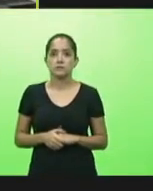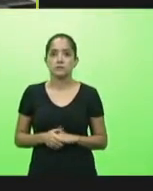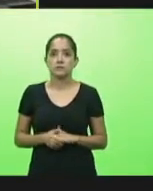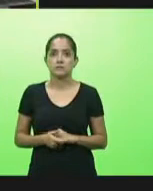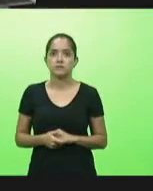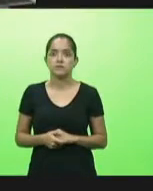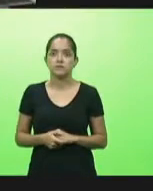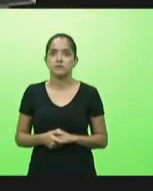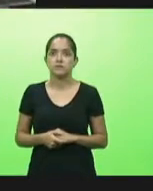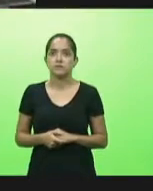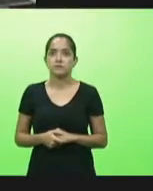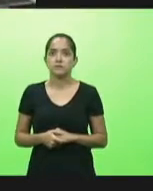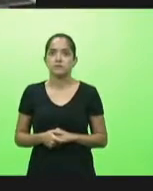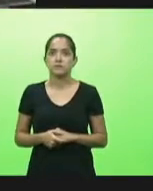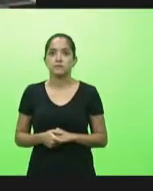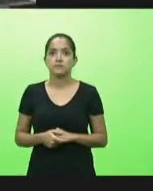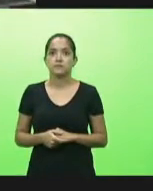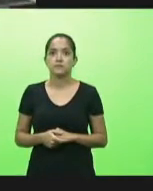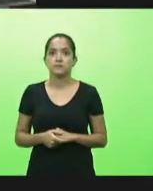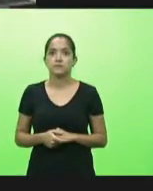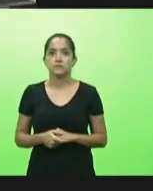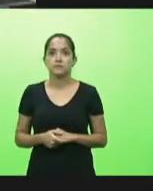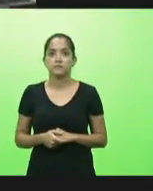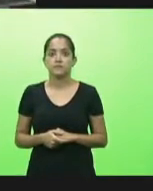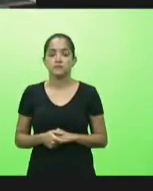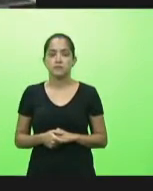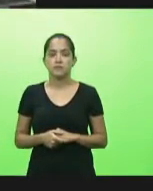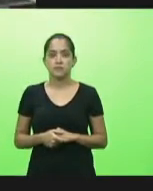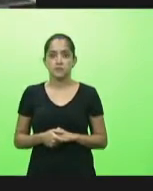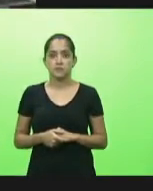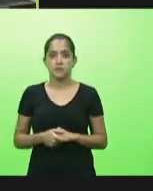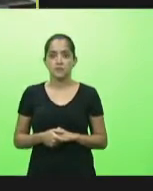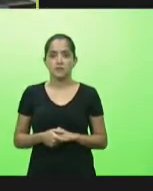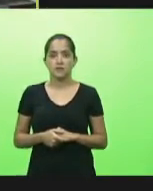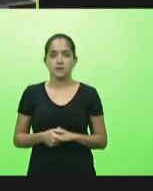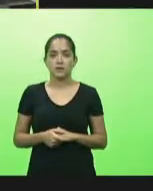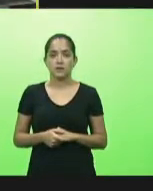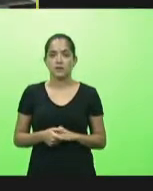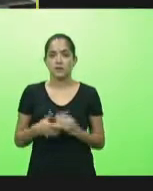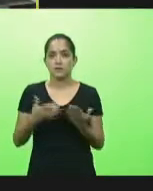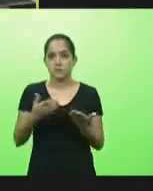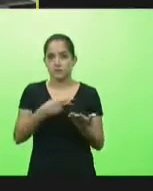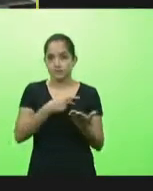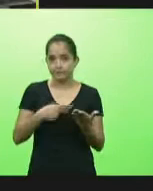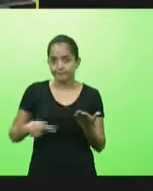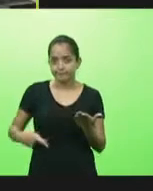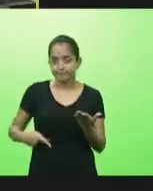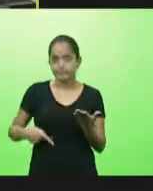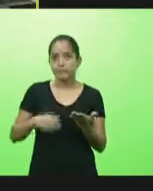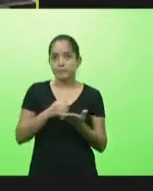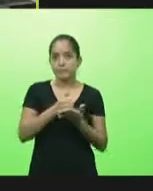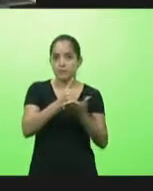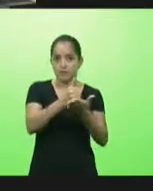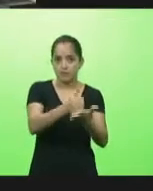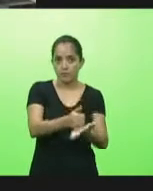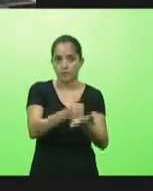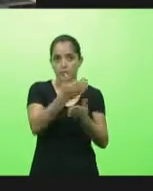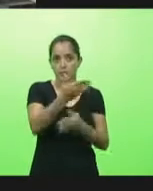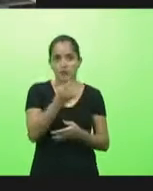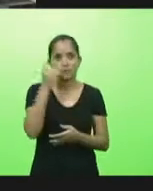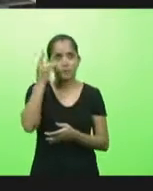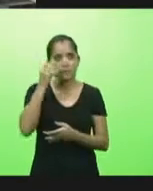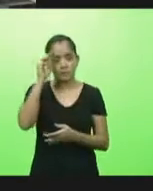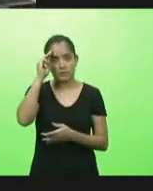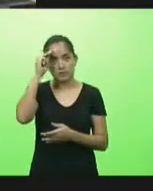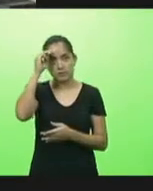deputado Jair Mioto na sequência deputada Ada De Luca senhor presidente quero me solidarizar aqui com o deputado Sérgio Mota